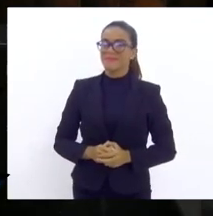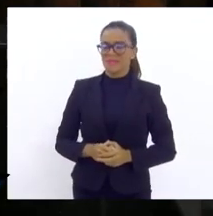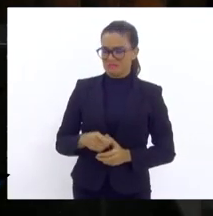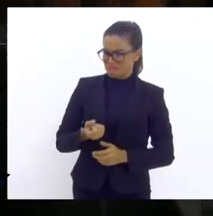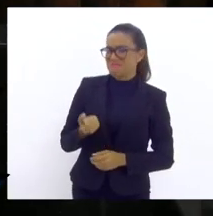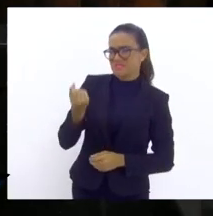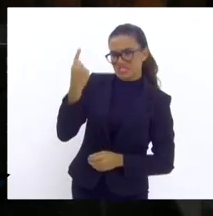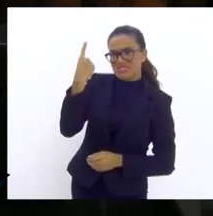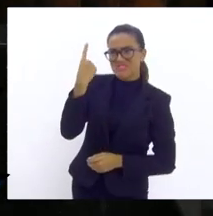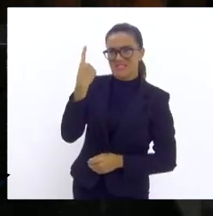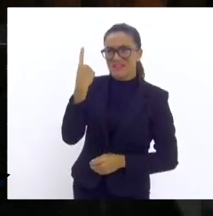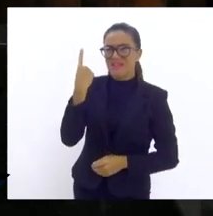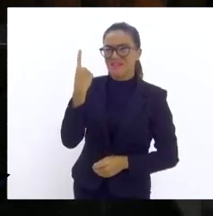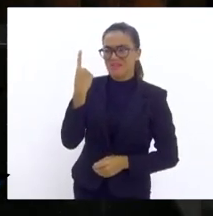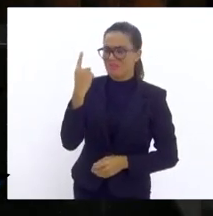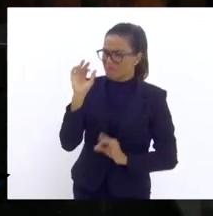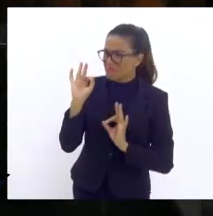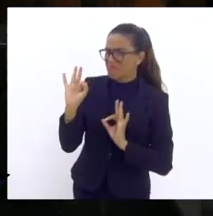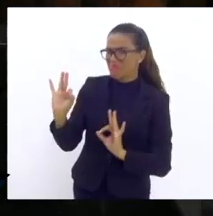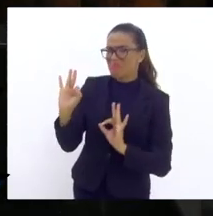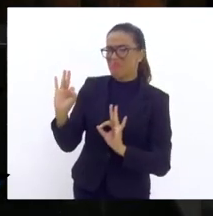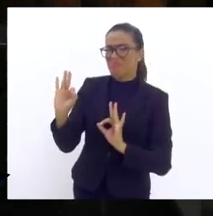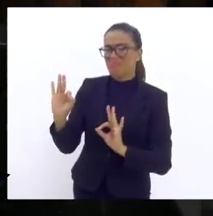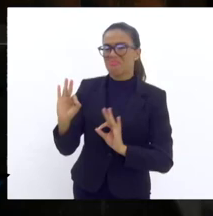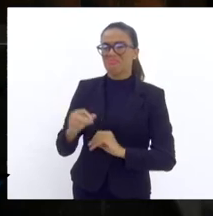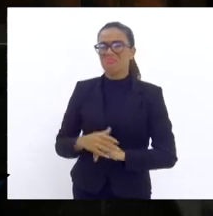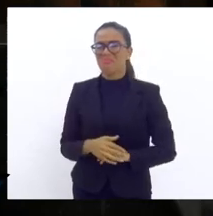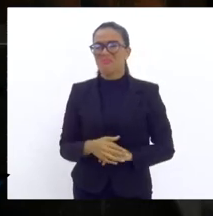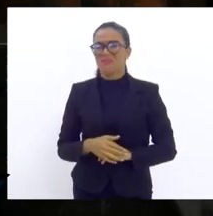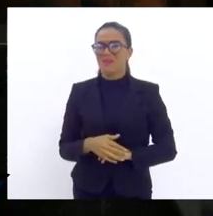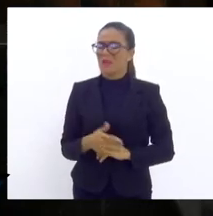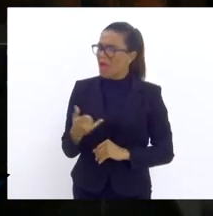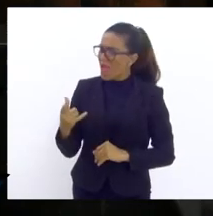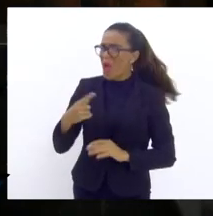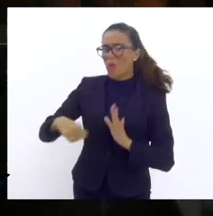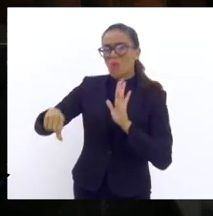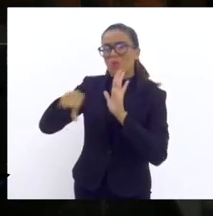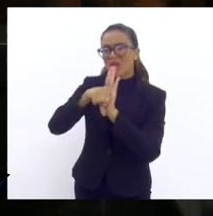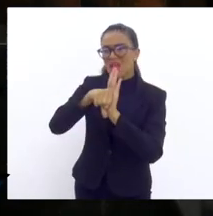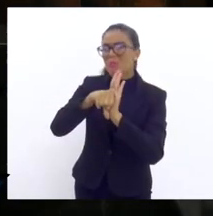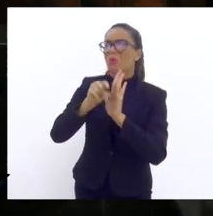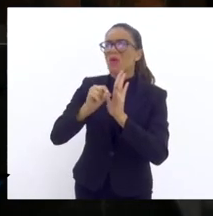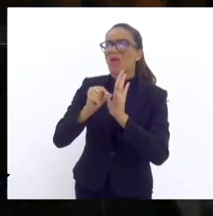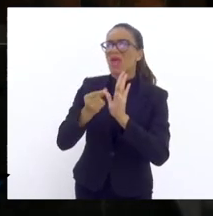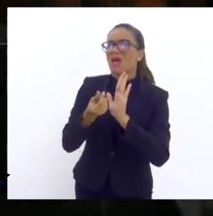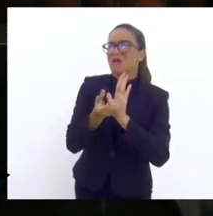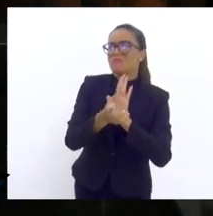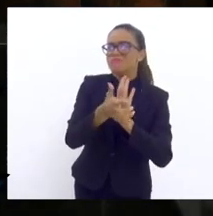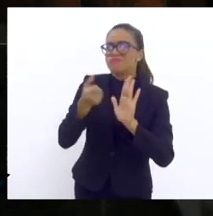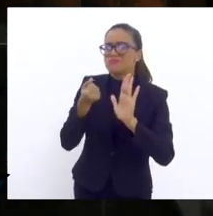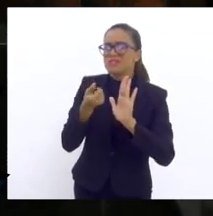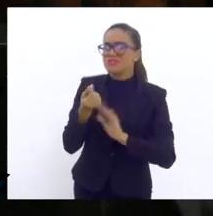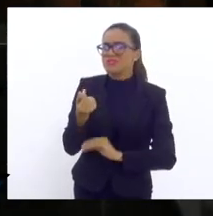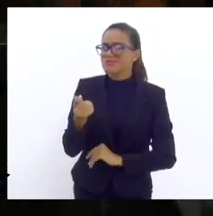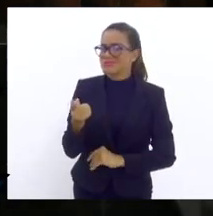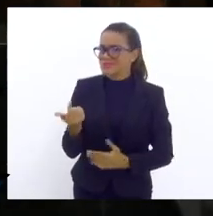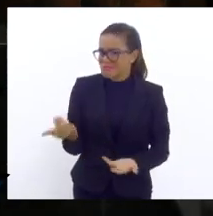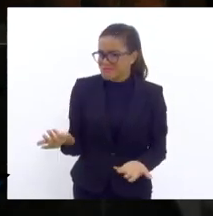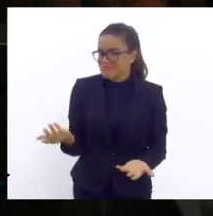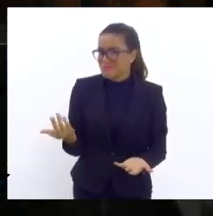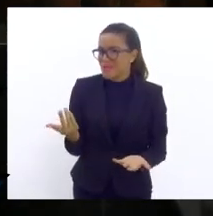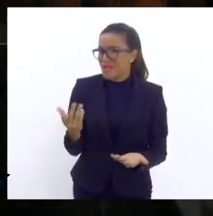Estranho o que o senhor colocou do crime tributário. porque tem razão, vossa excelência,